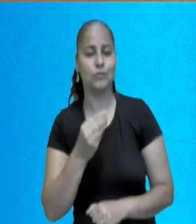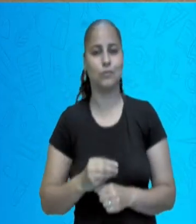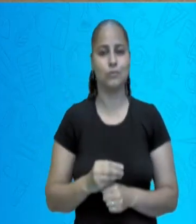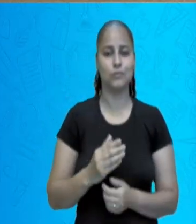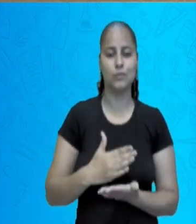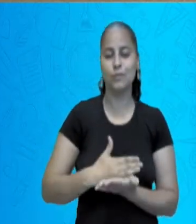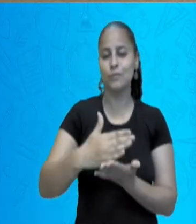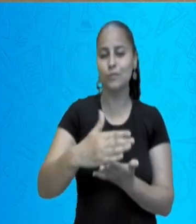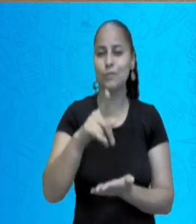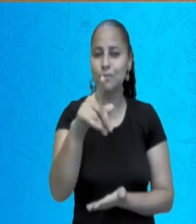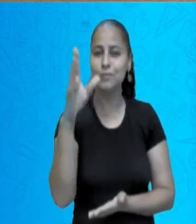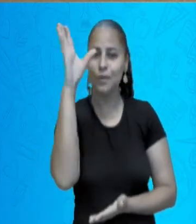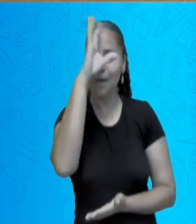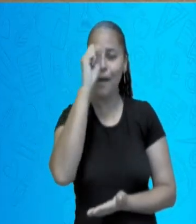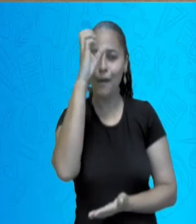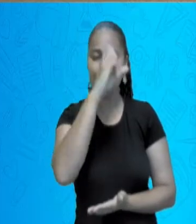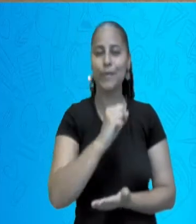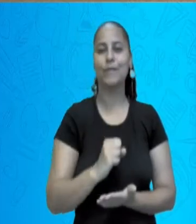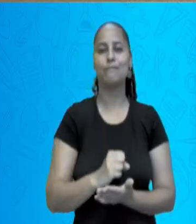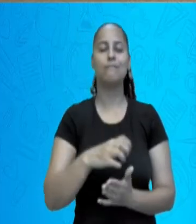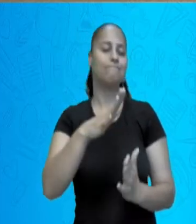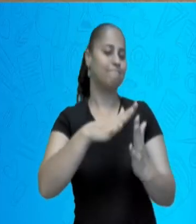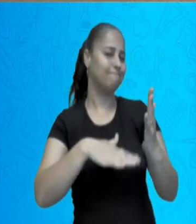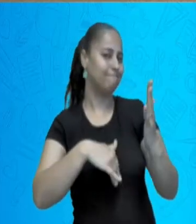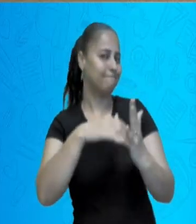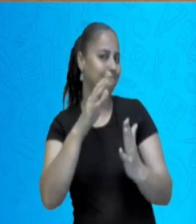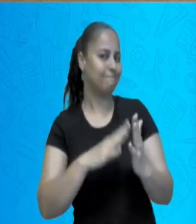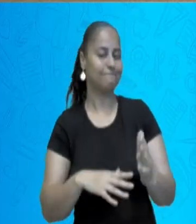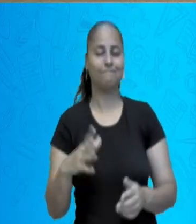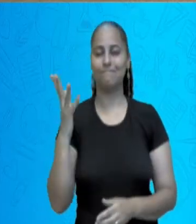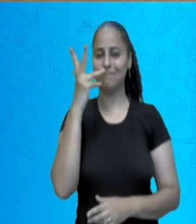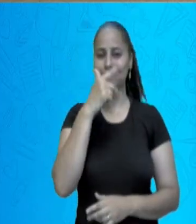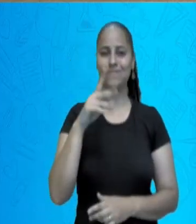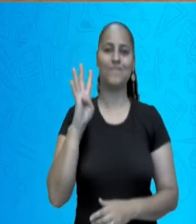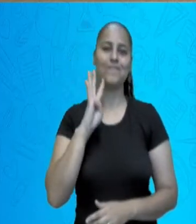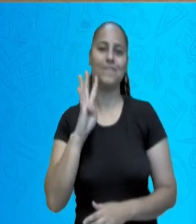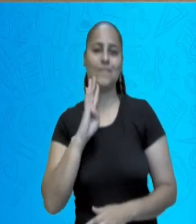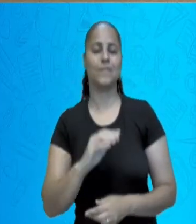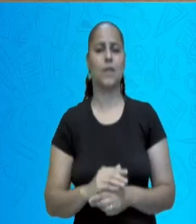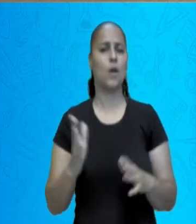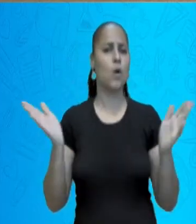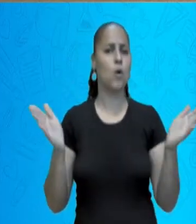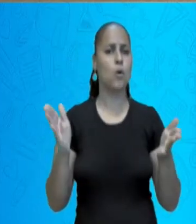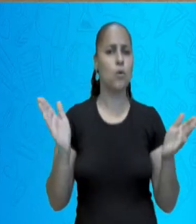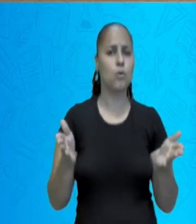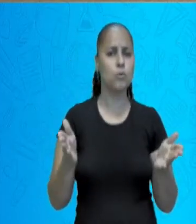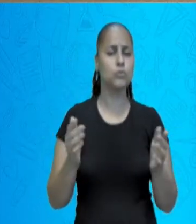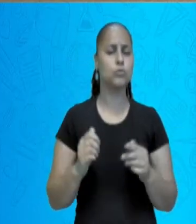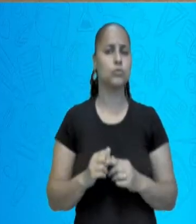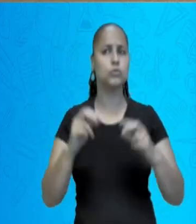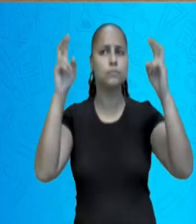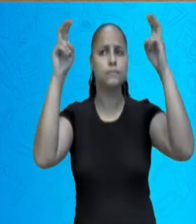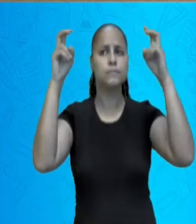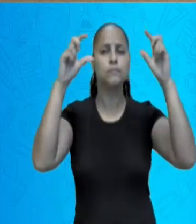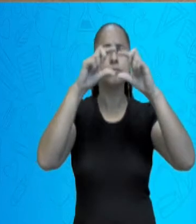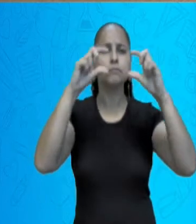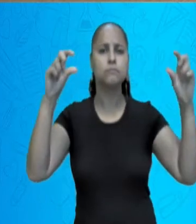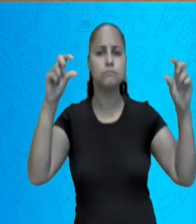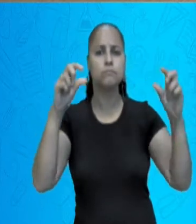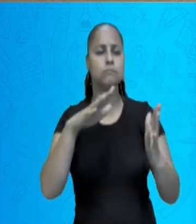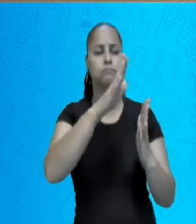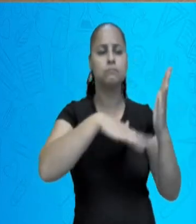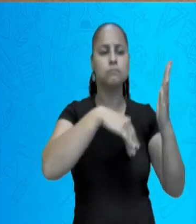estarei caminhando junto com vocês nesse conteúdo fantástico. Hoje, fazendo parte das artes visuais,